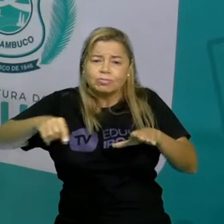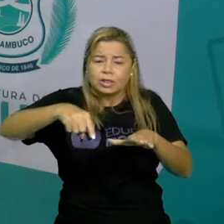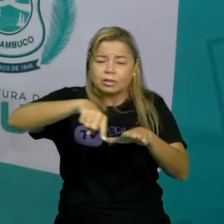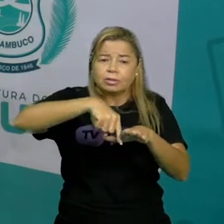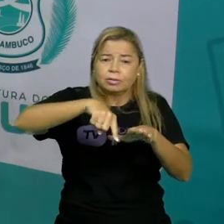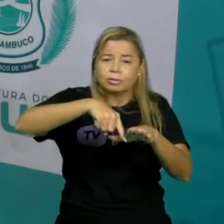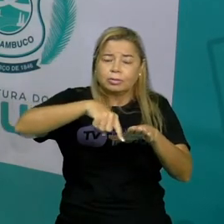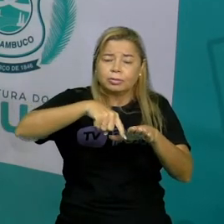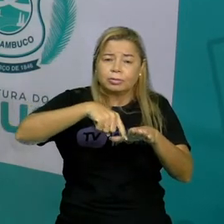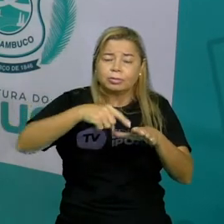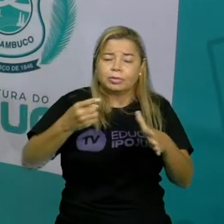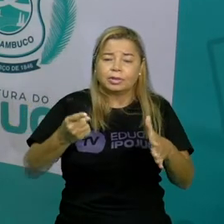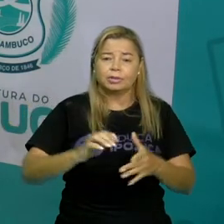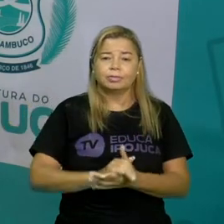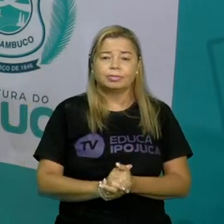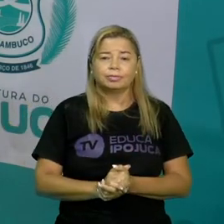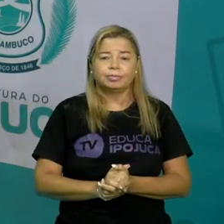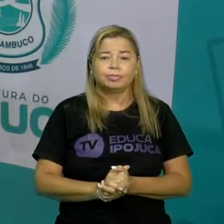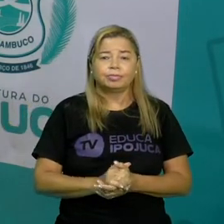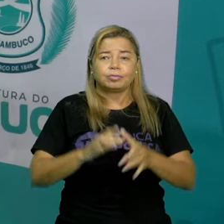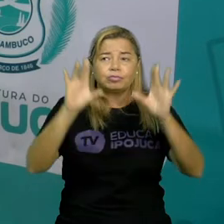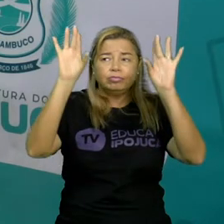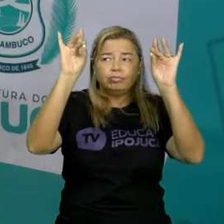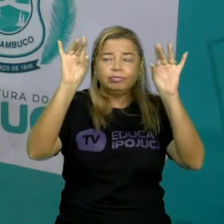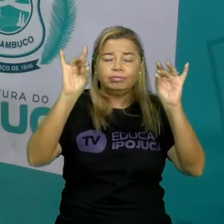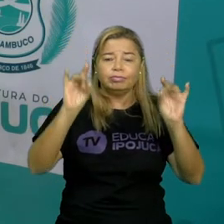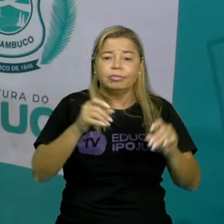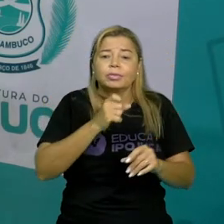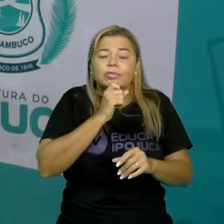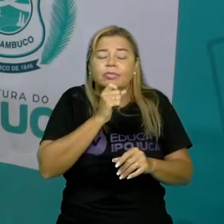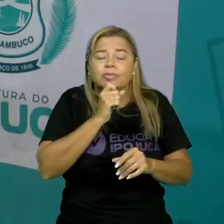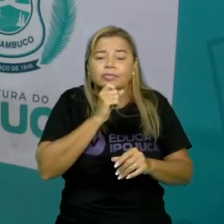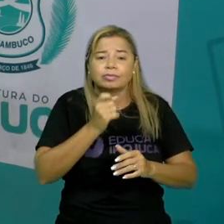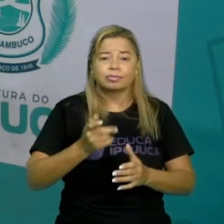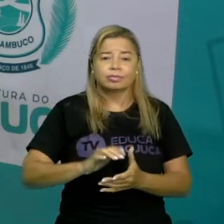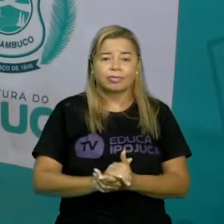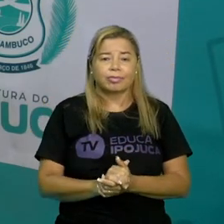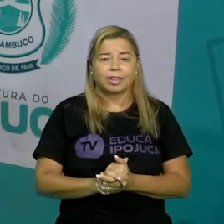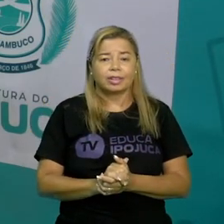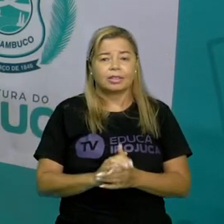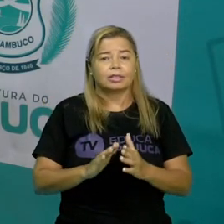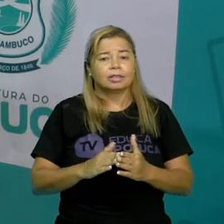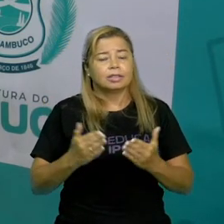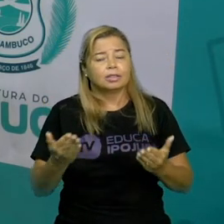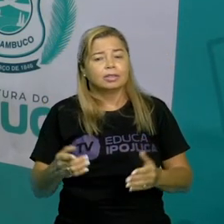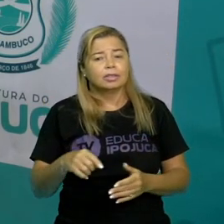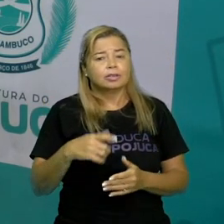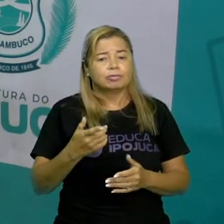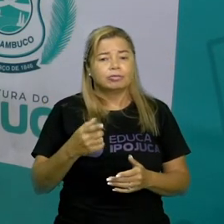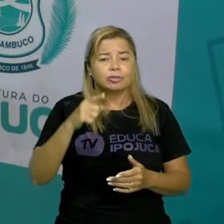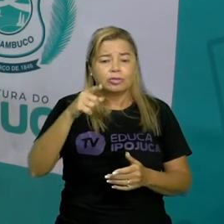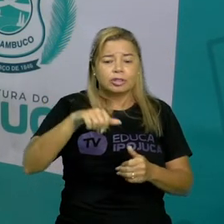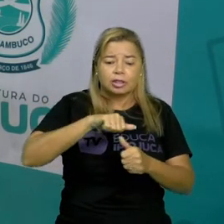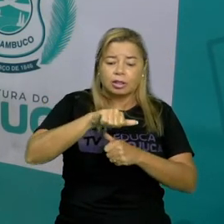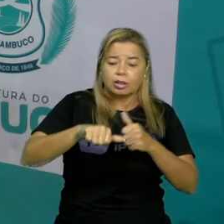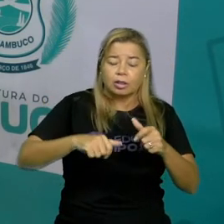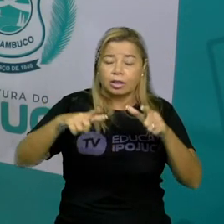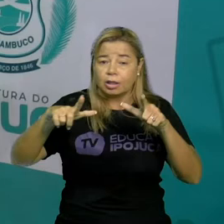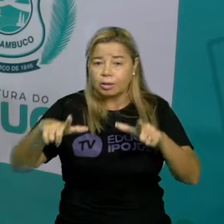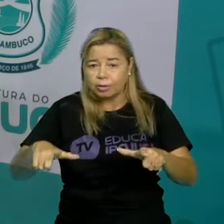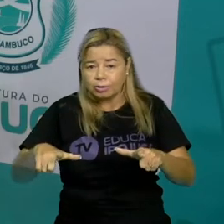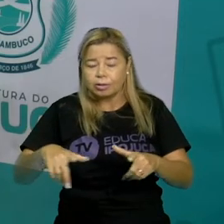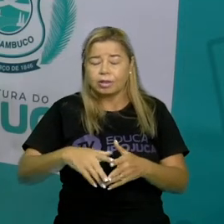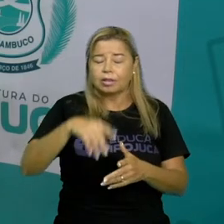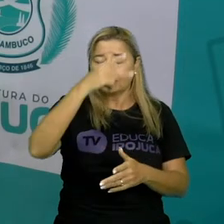daquele flotinho de neve então outra maneira é você se colocar no lugar do personagem para entender bem